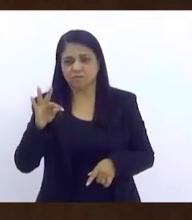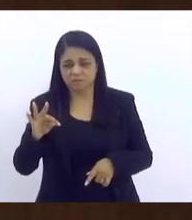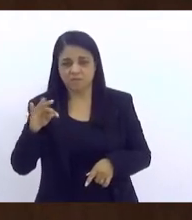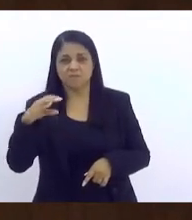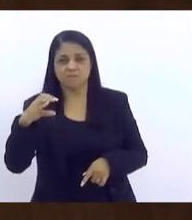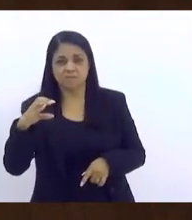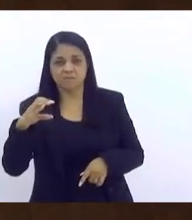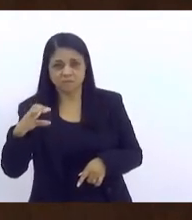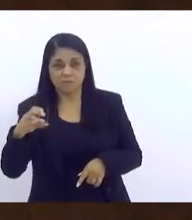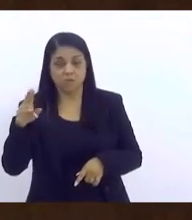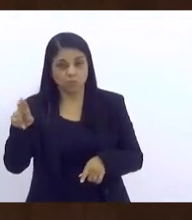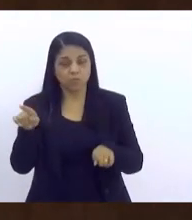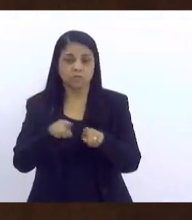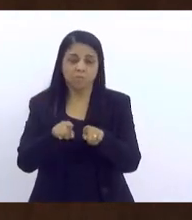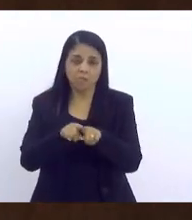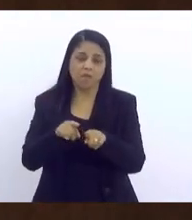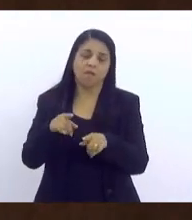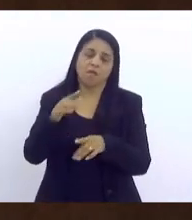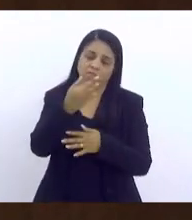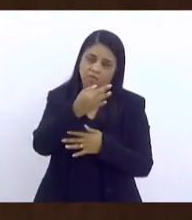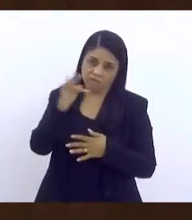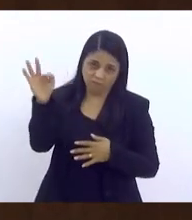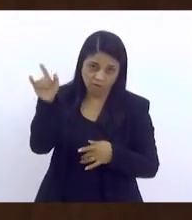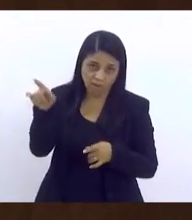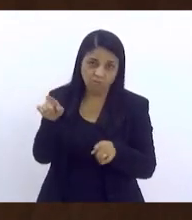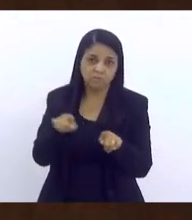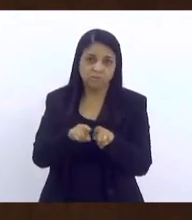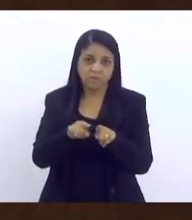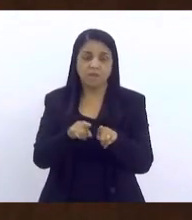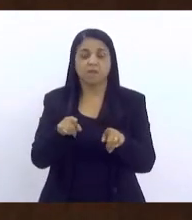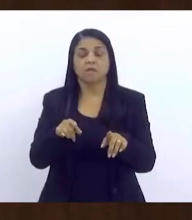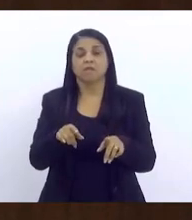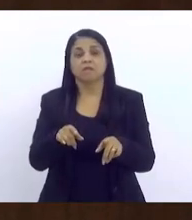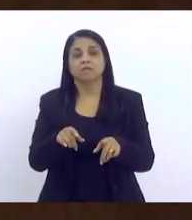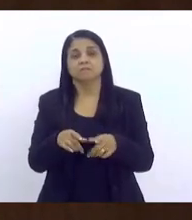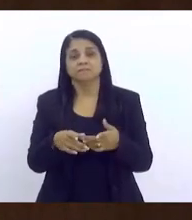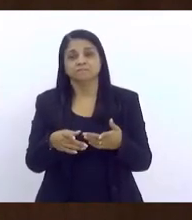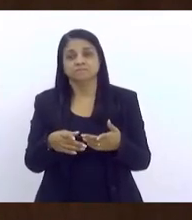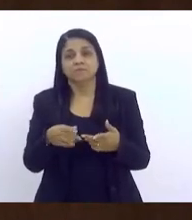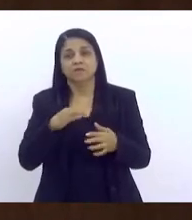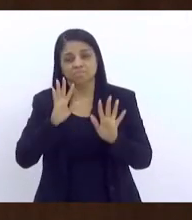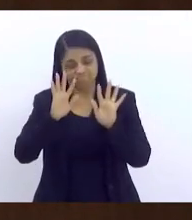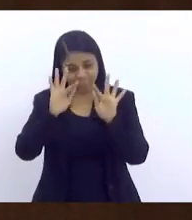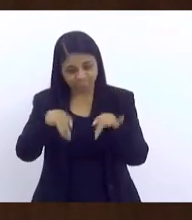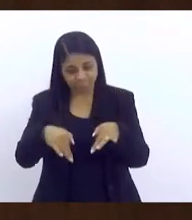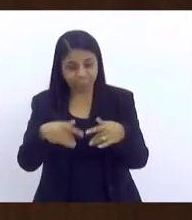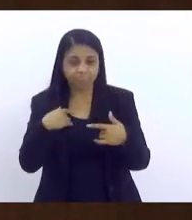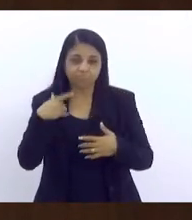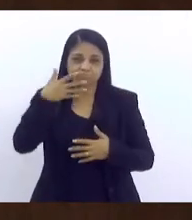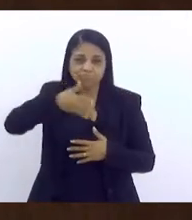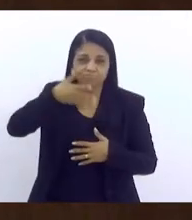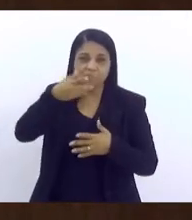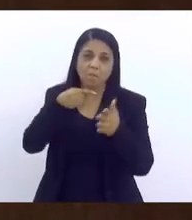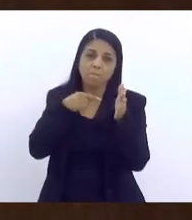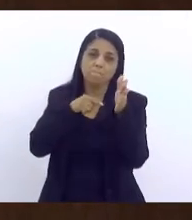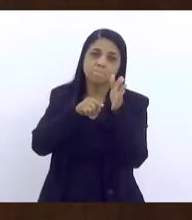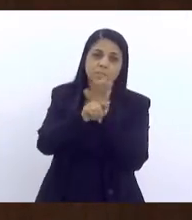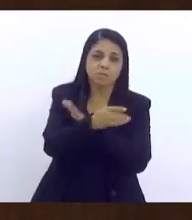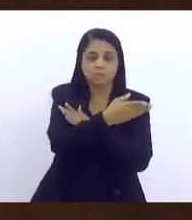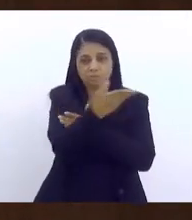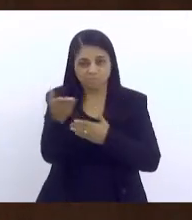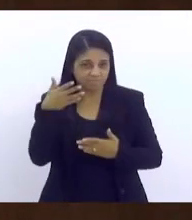TCM. Então, é muito importante, e aí, para finalizar a minha fala, eu gostaria de fazer uma pergunta, então, para as